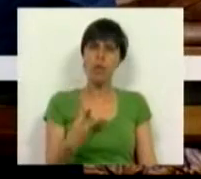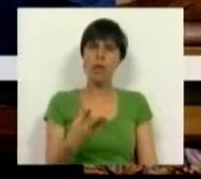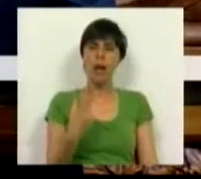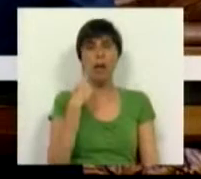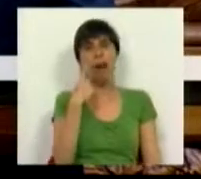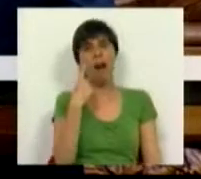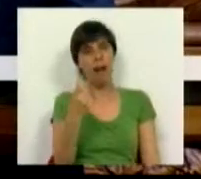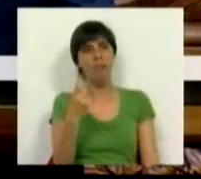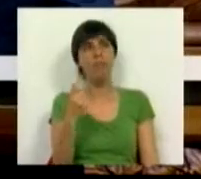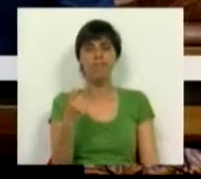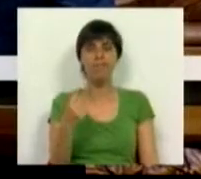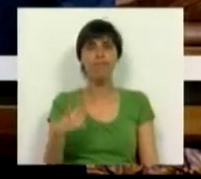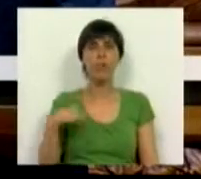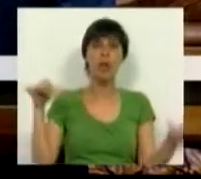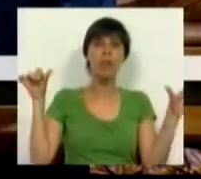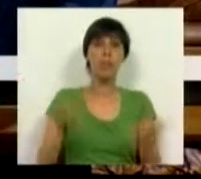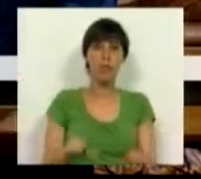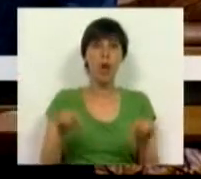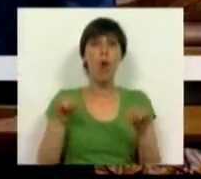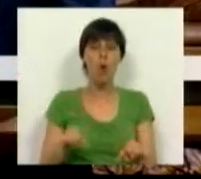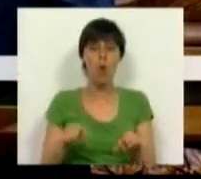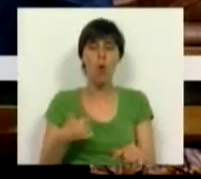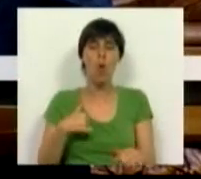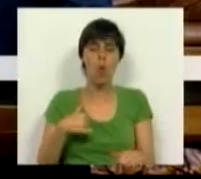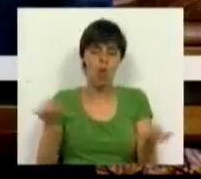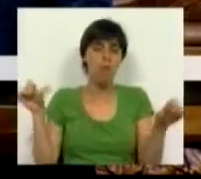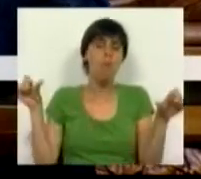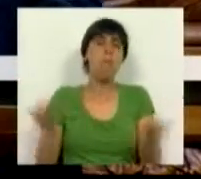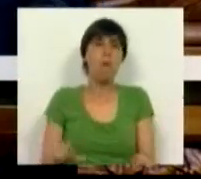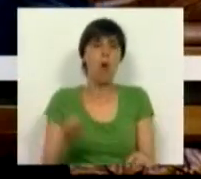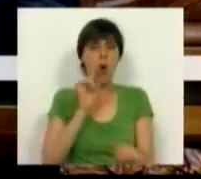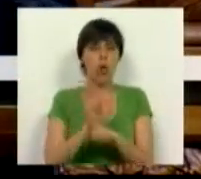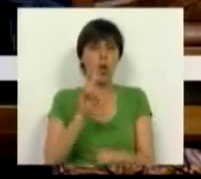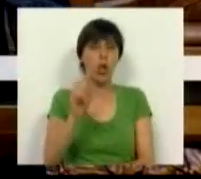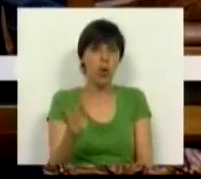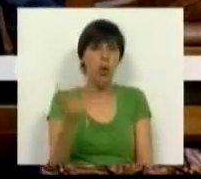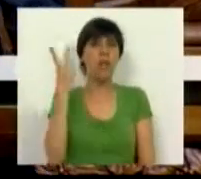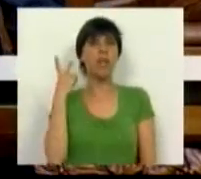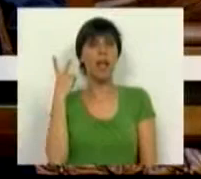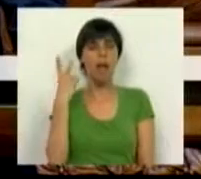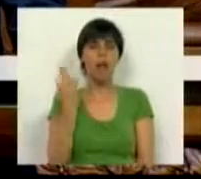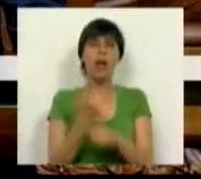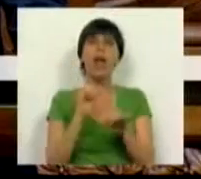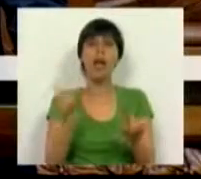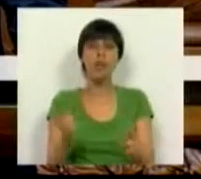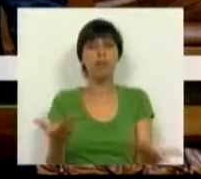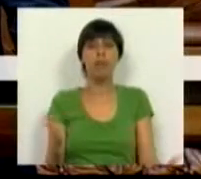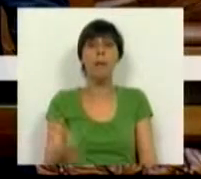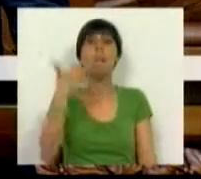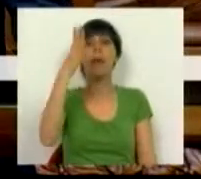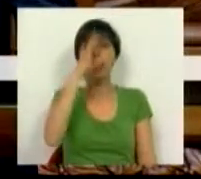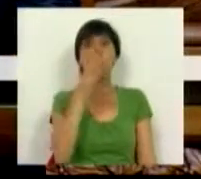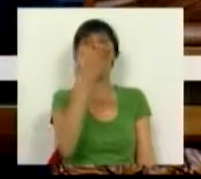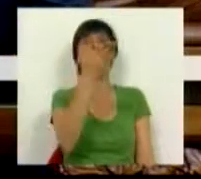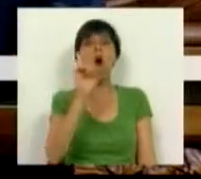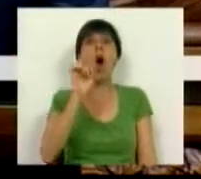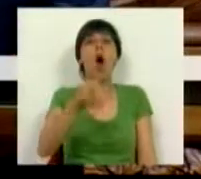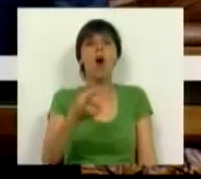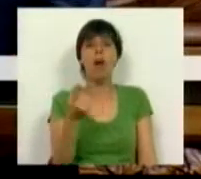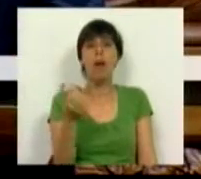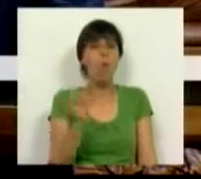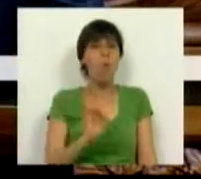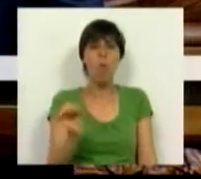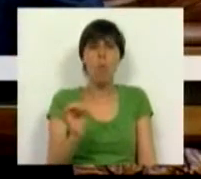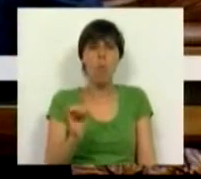para reconhecer que estamos pior hoje, muito pior do que há dois anos, é porque temos um Primeiro-Ministro a quem